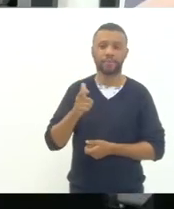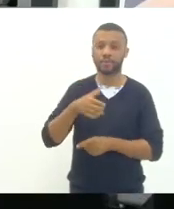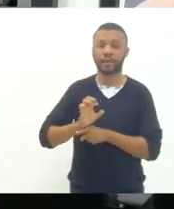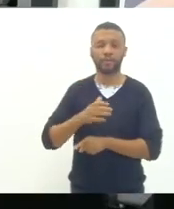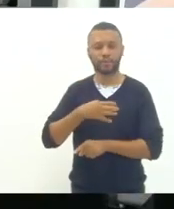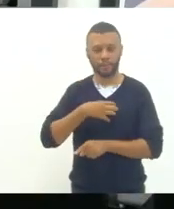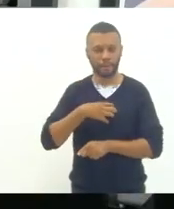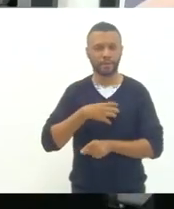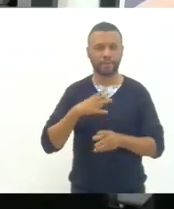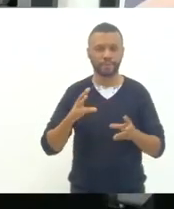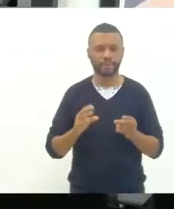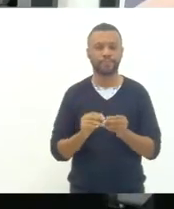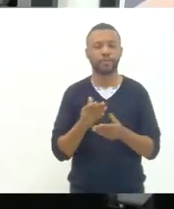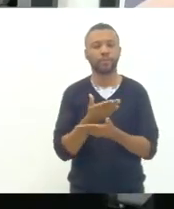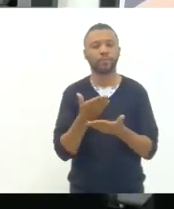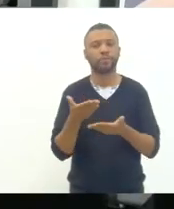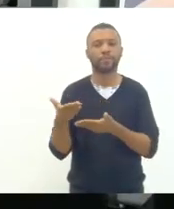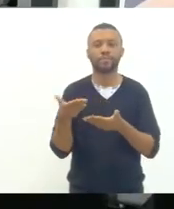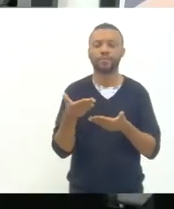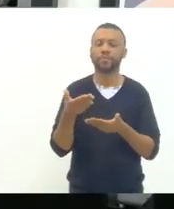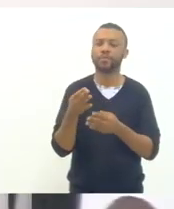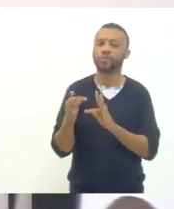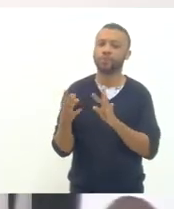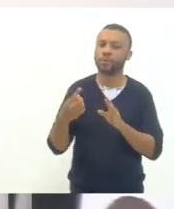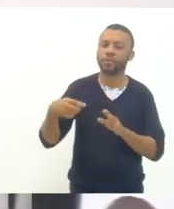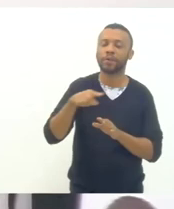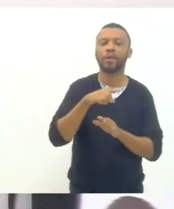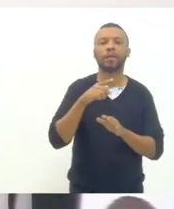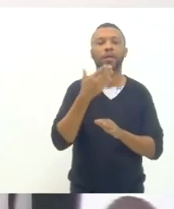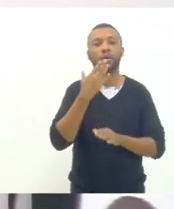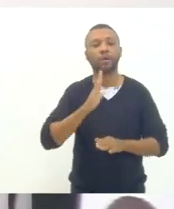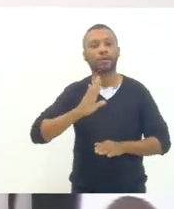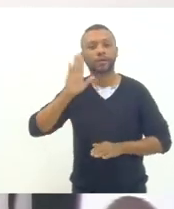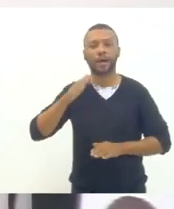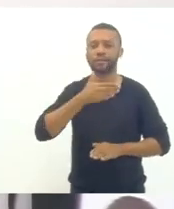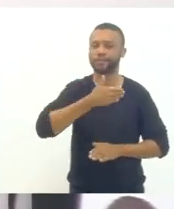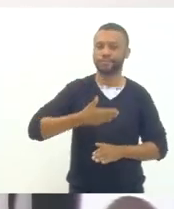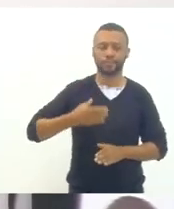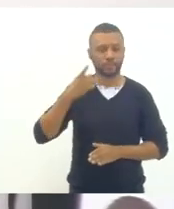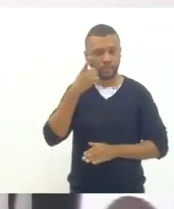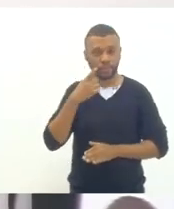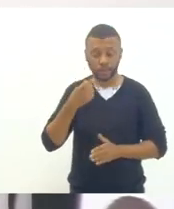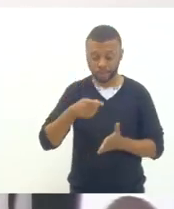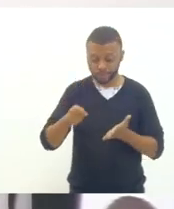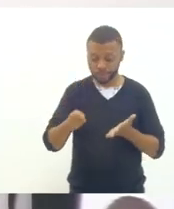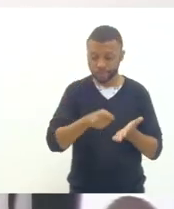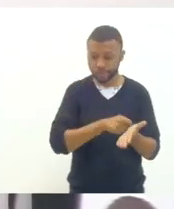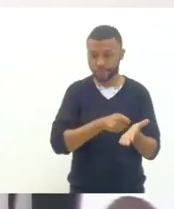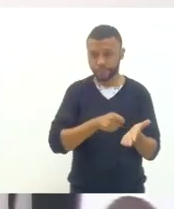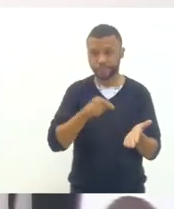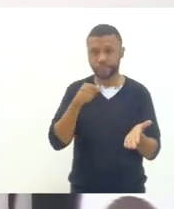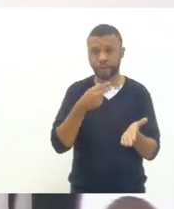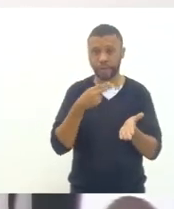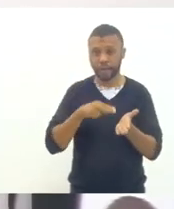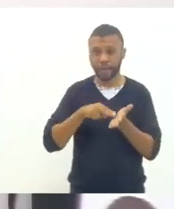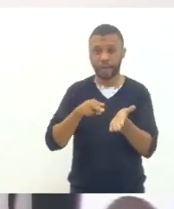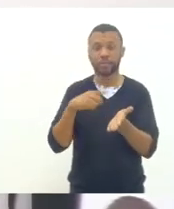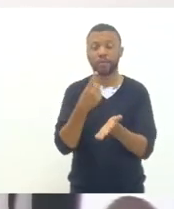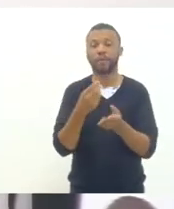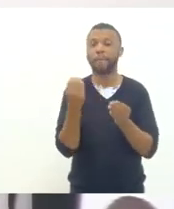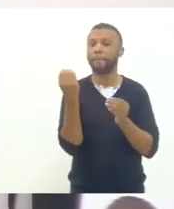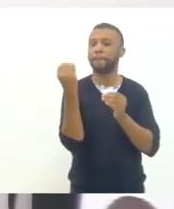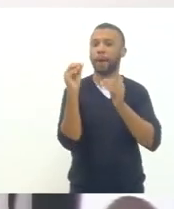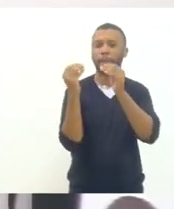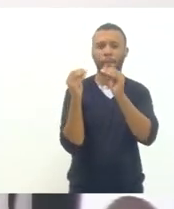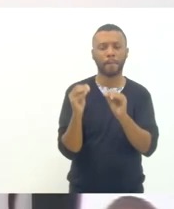então eu convido todos os candidatos ao estado do Rio de Janeiro a assinarem essa carta porque nós vamos publicar em